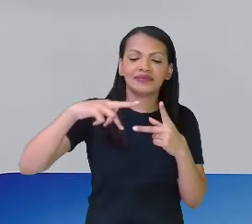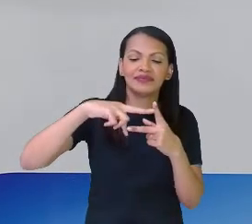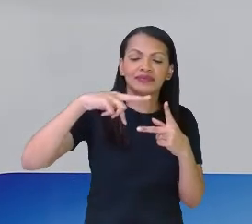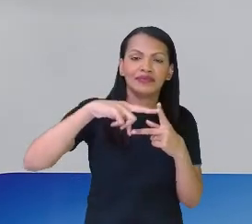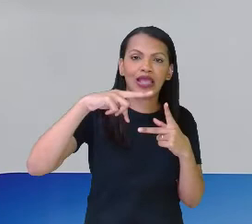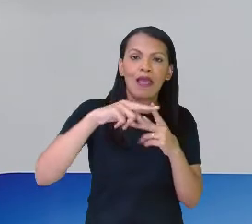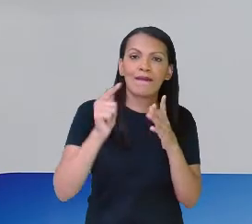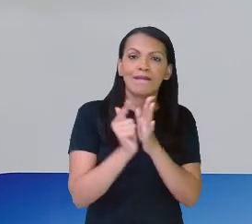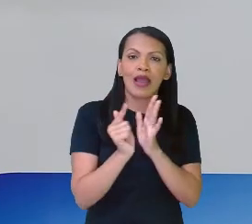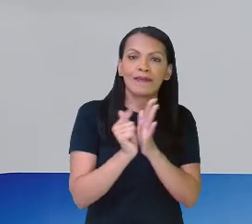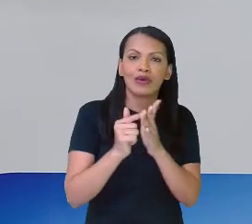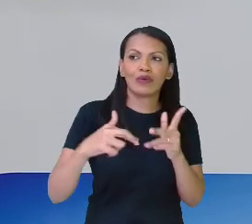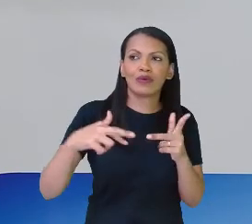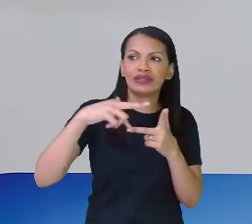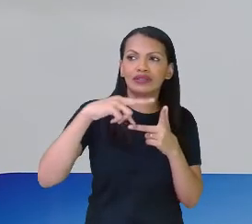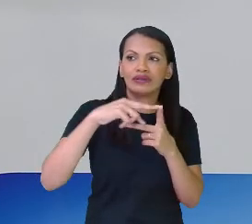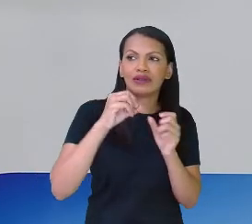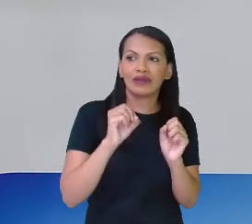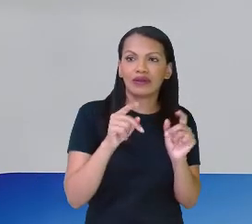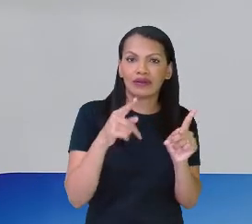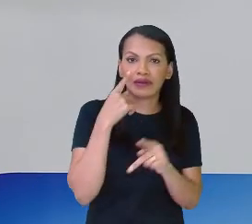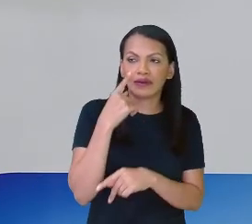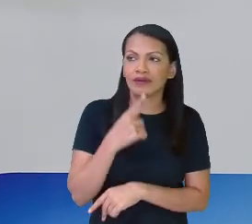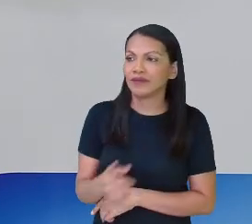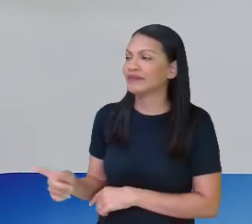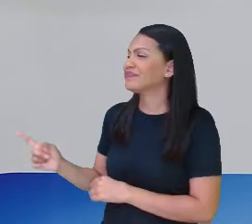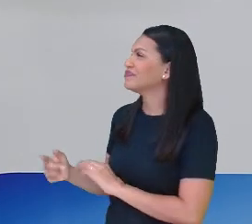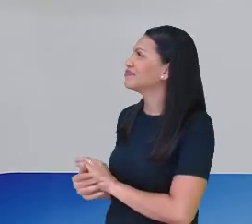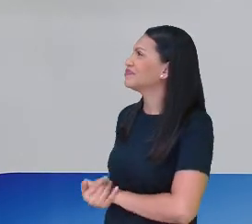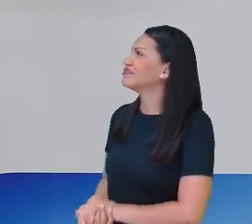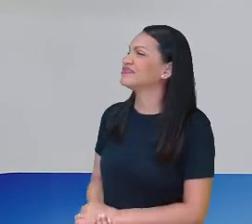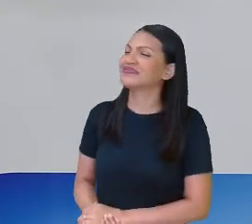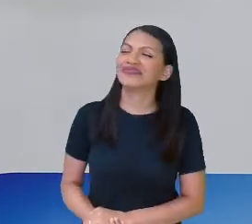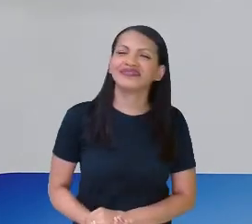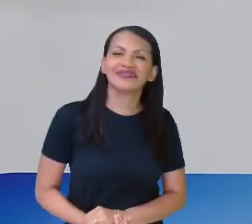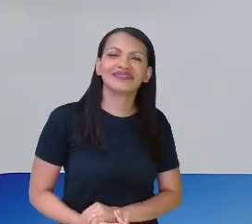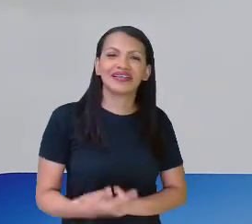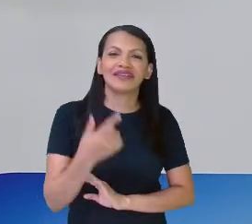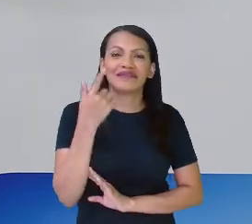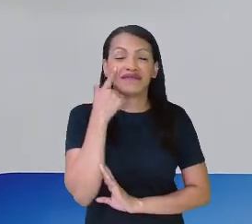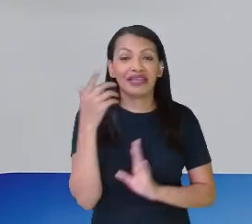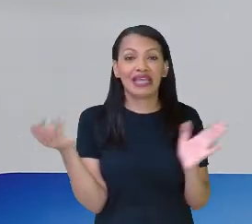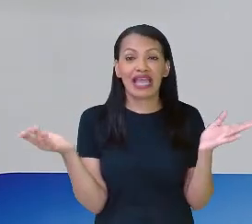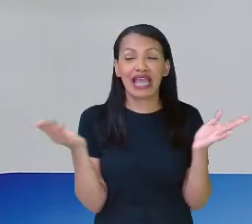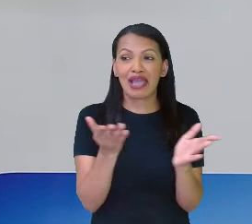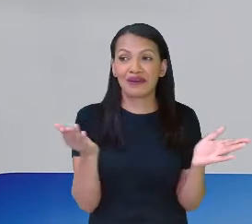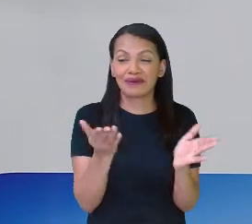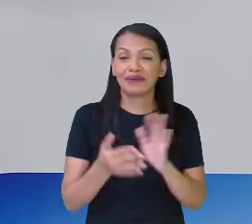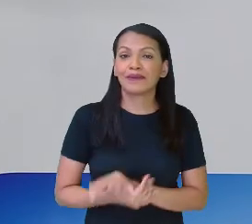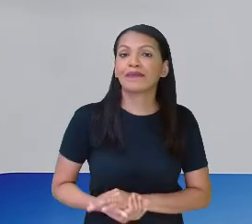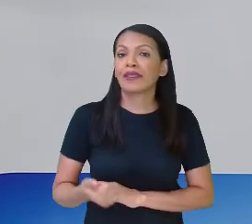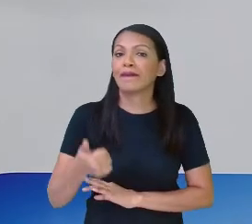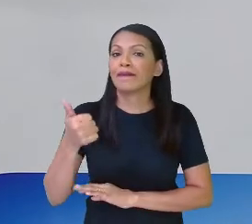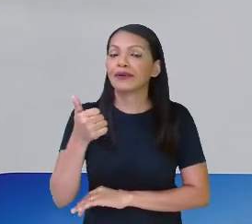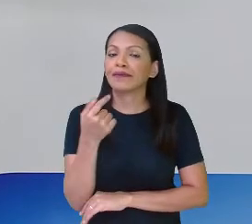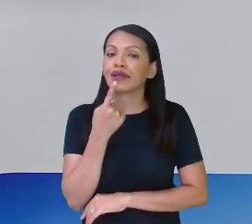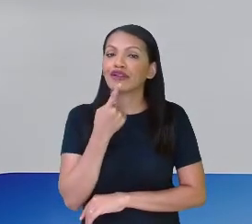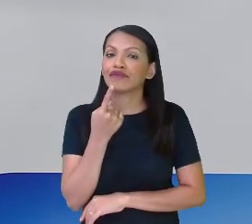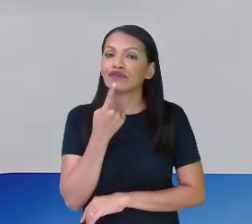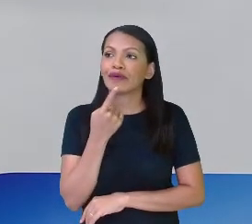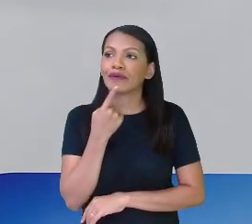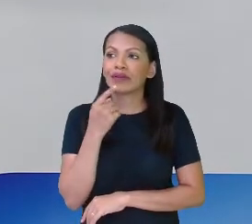esse papel quadriculado. Olha aqui agora. A gente vai ver a área desses polígonos aí. Primeiro o vermelho.